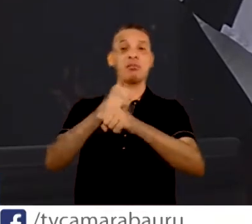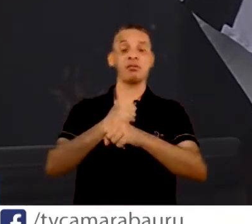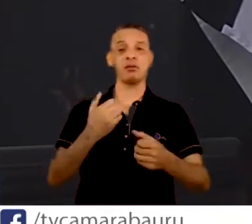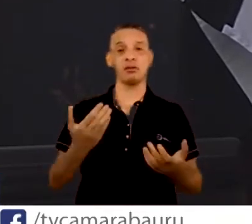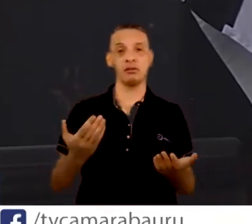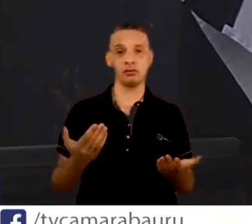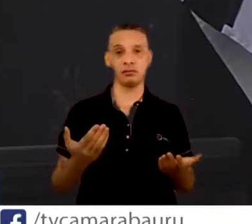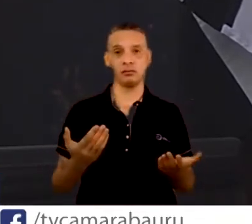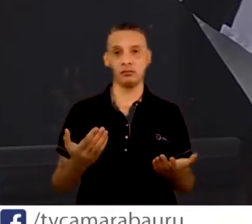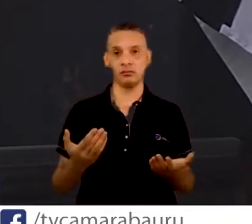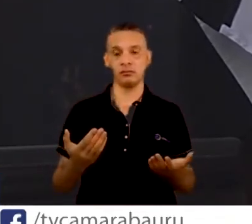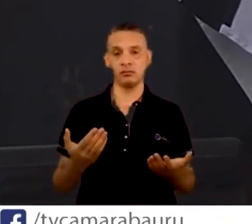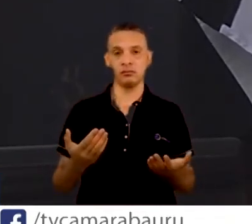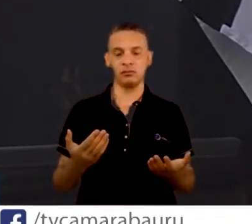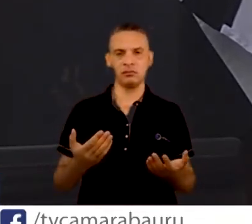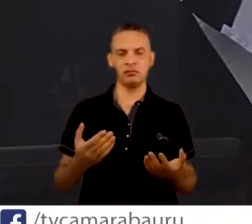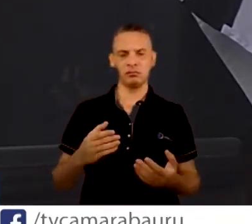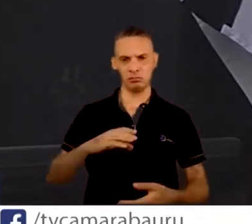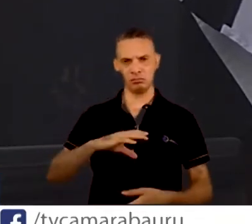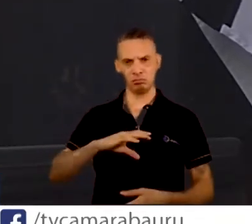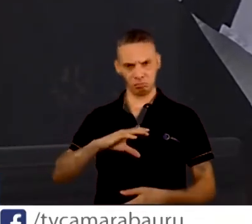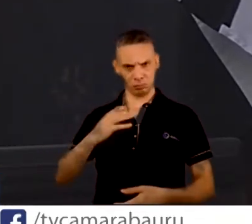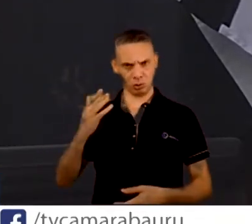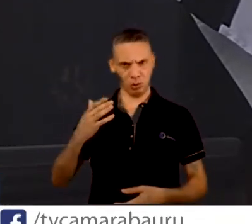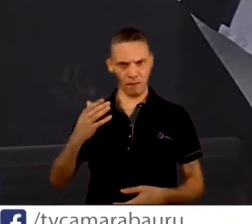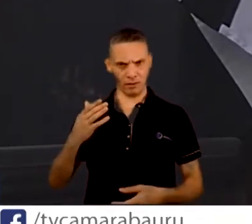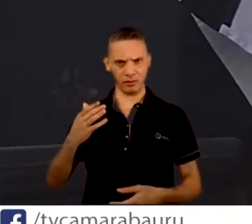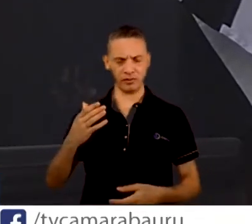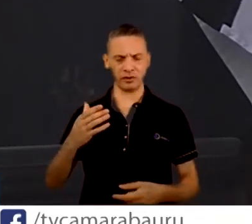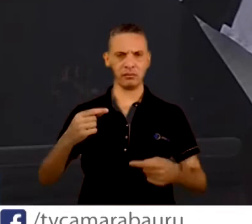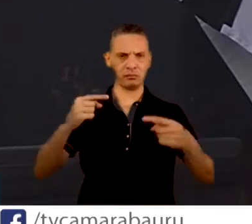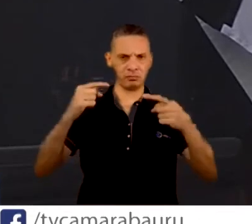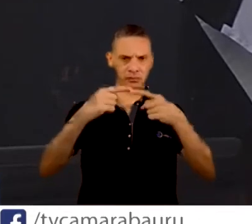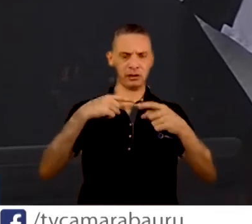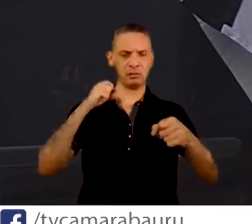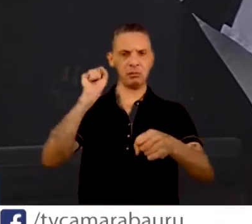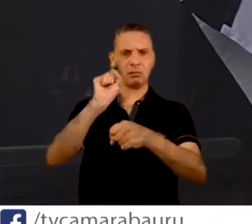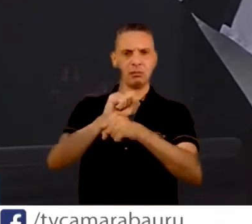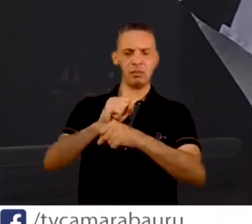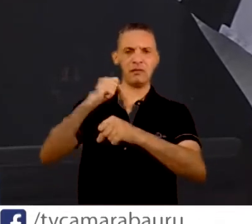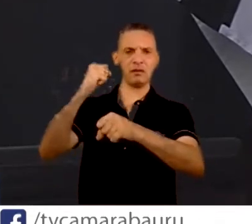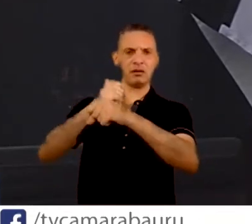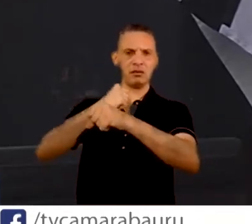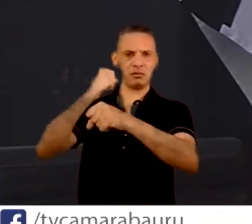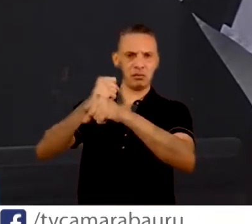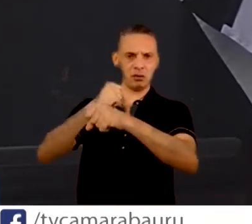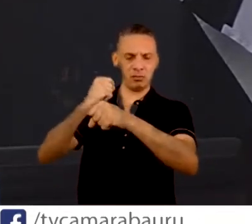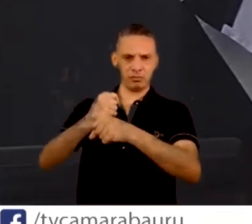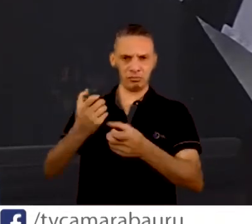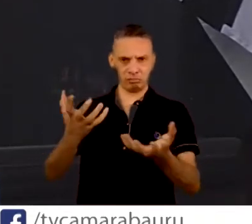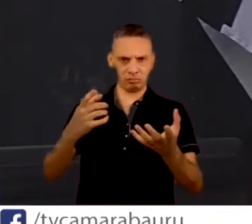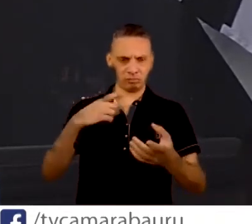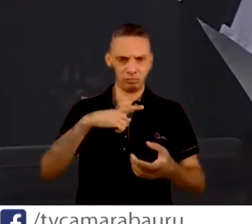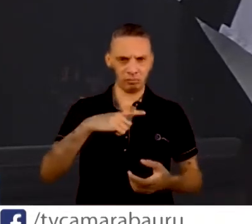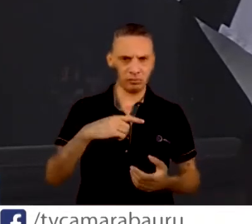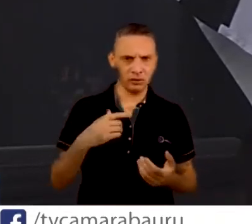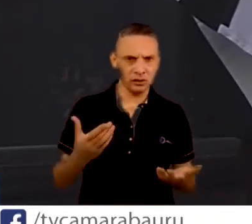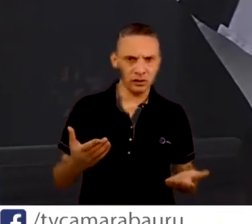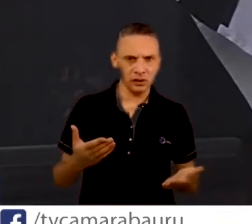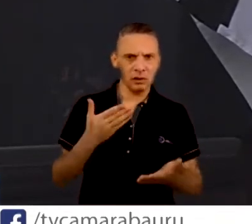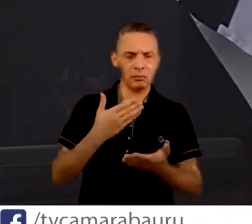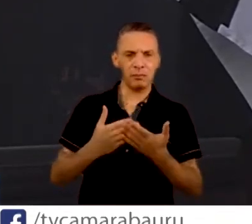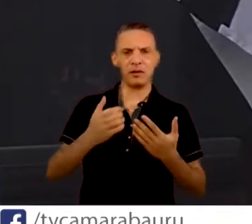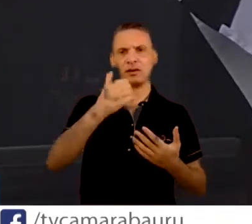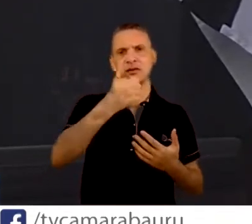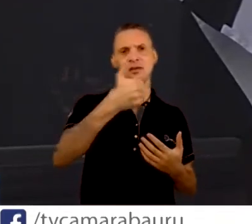Quem teria coragem de dar uma canetada e paralisar a obra e correr o risco de perder os R$ 118 milhões? Me honra com a parte,